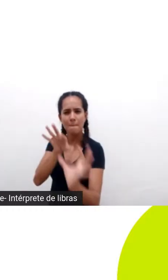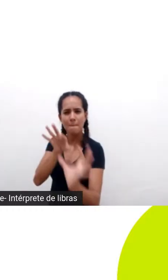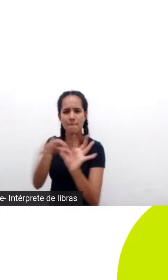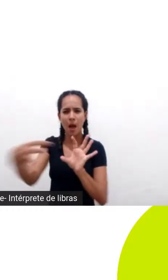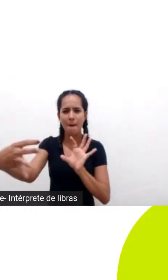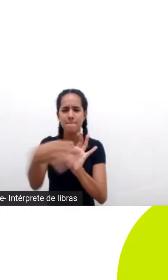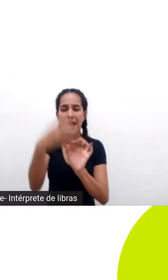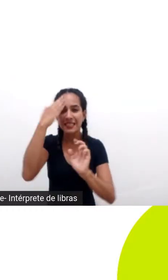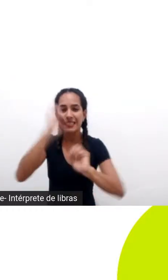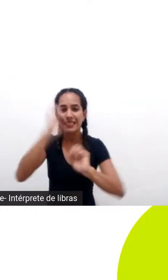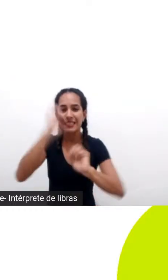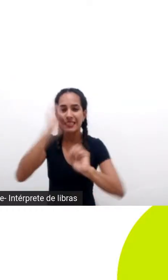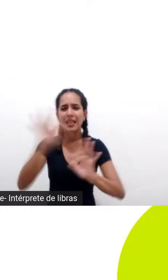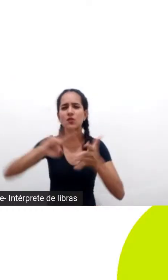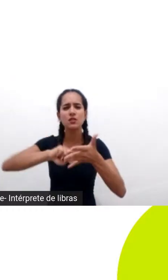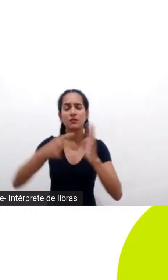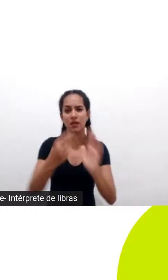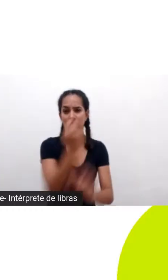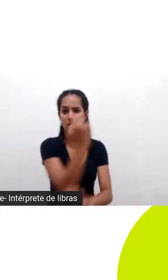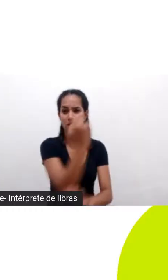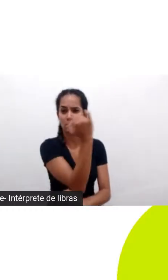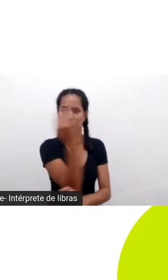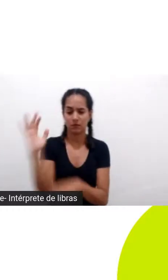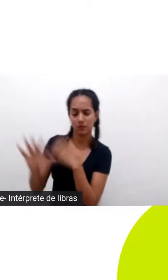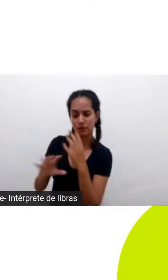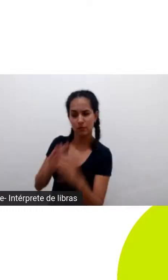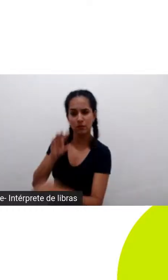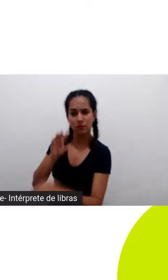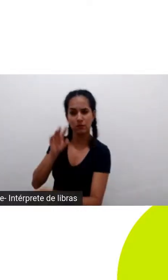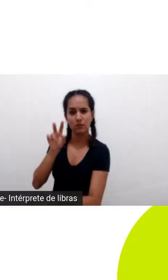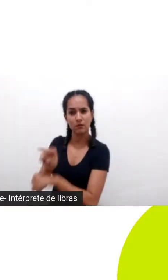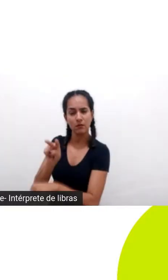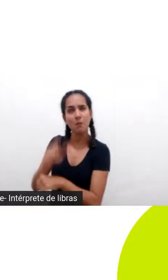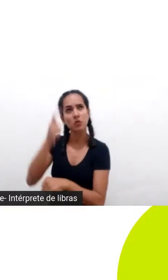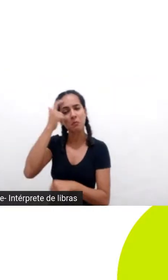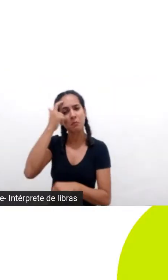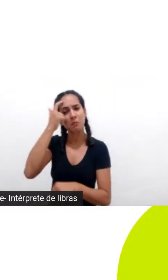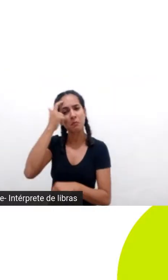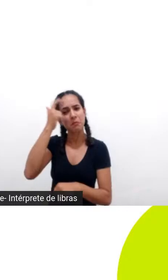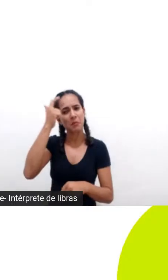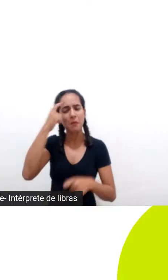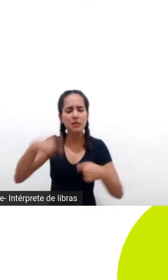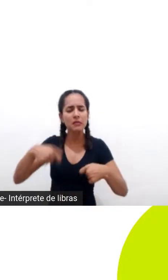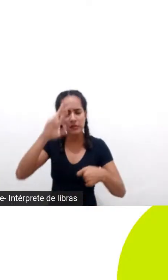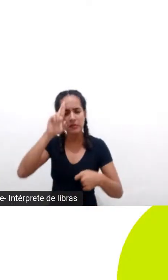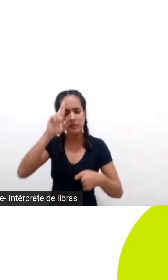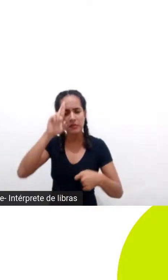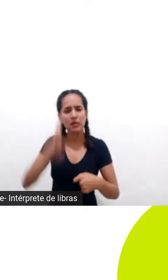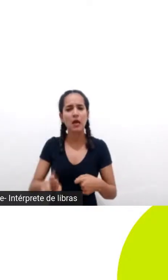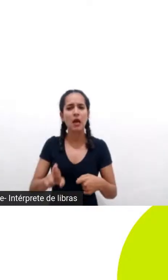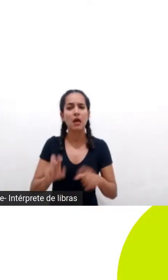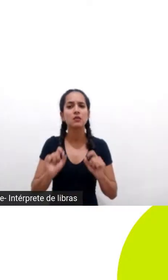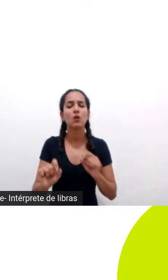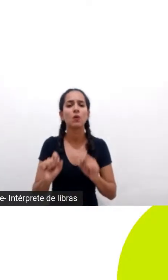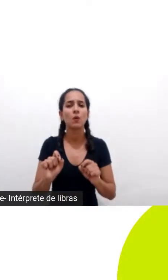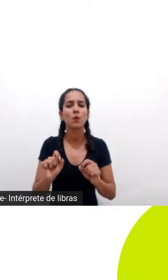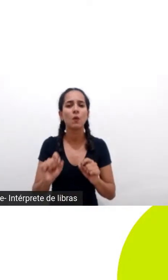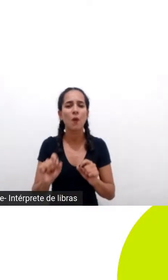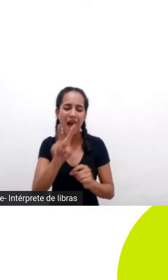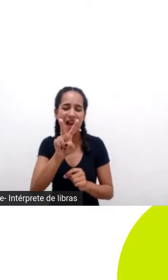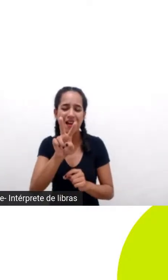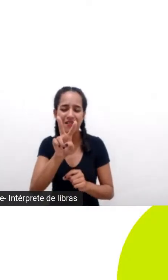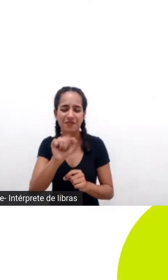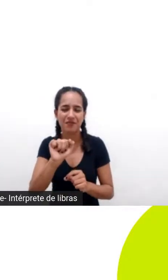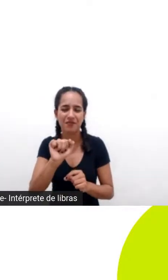certo vocês podem achar que é um pensamento hippie mas como a própria Vanessa Hasson diz é sim um